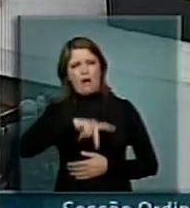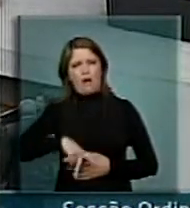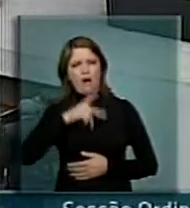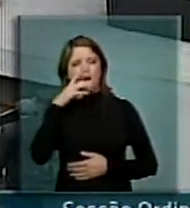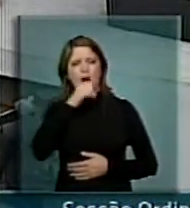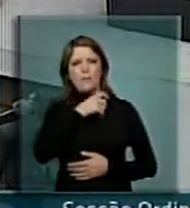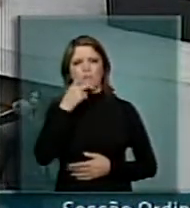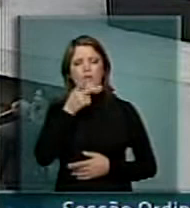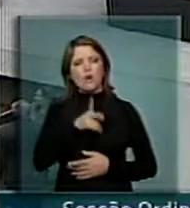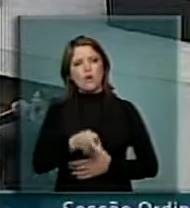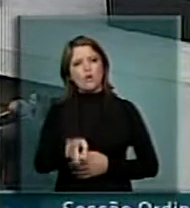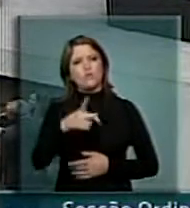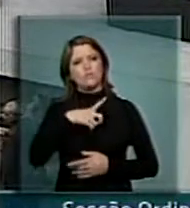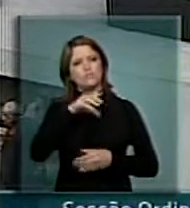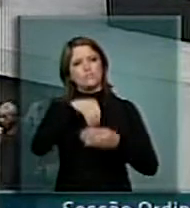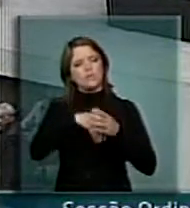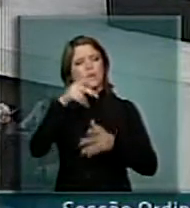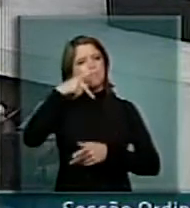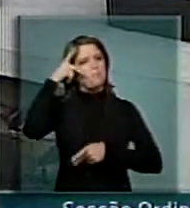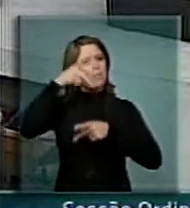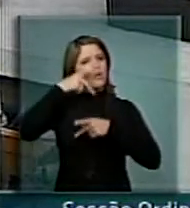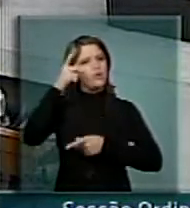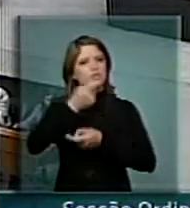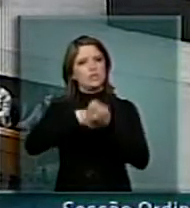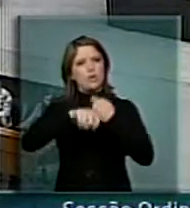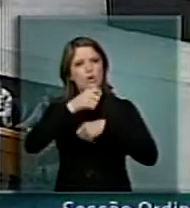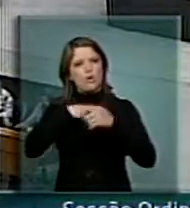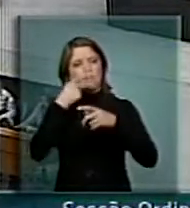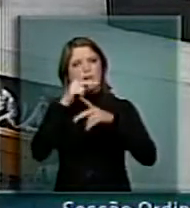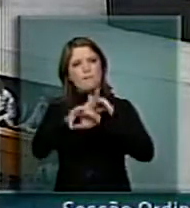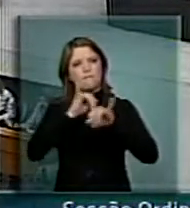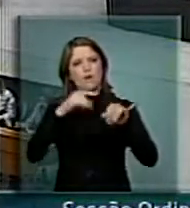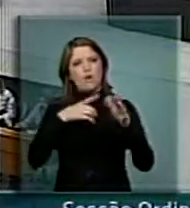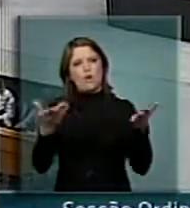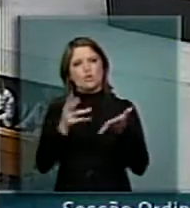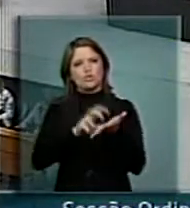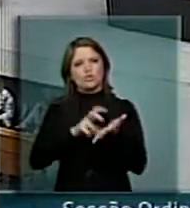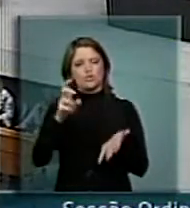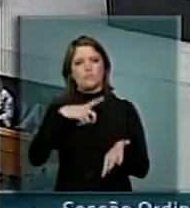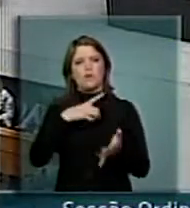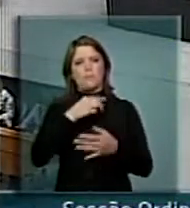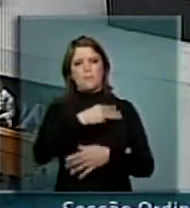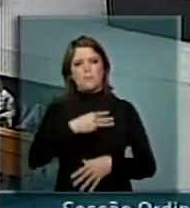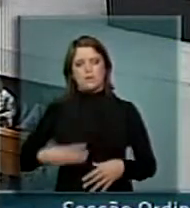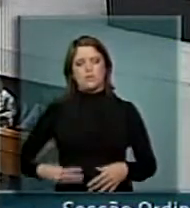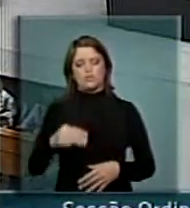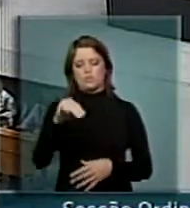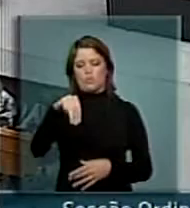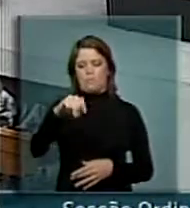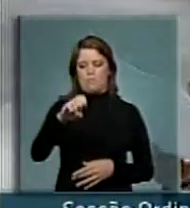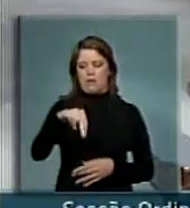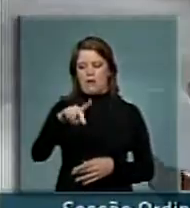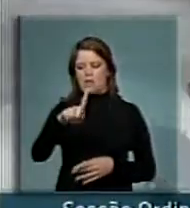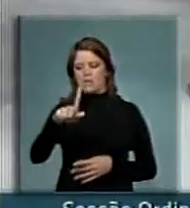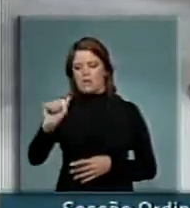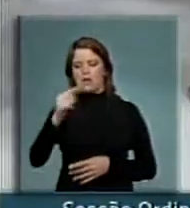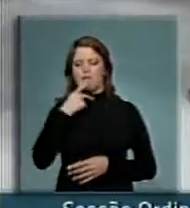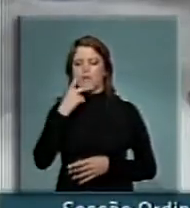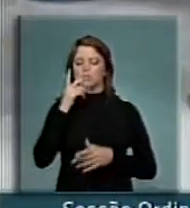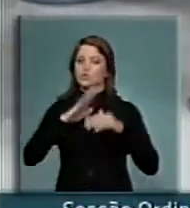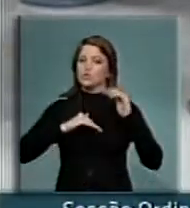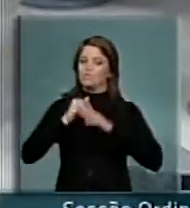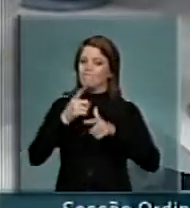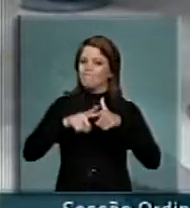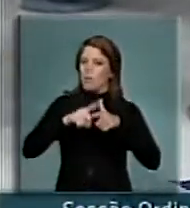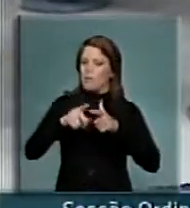a continuidade das políticas econômicas anunciadas hoje de manhã pelo ministro Mântega sobre o enfrentamento da